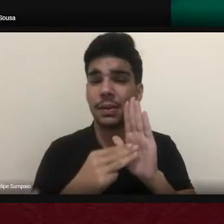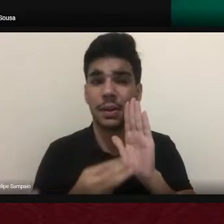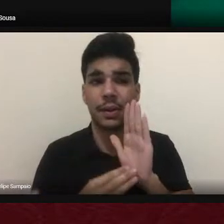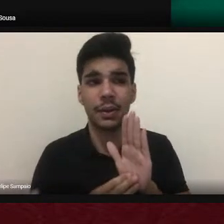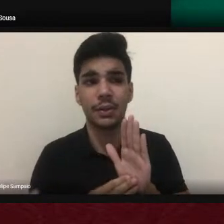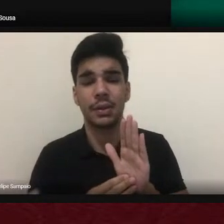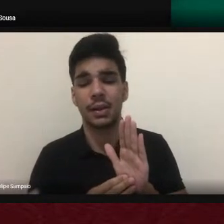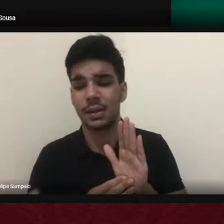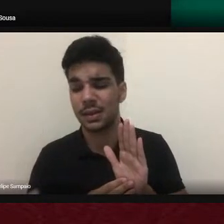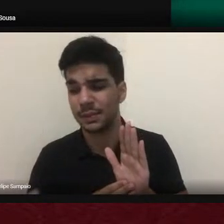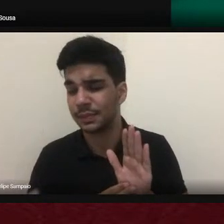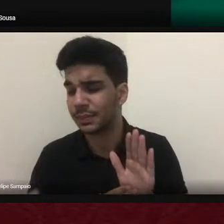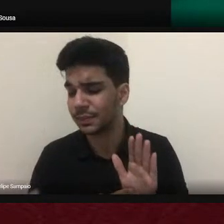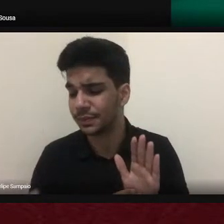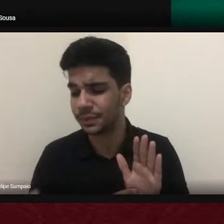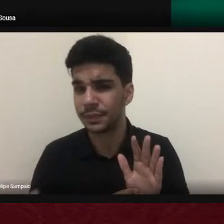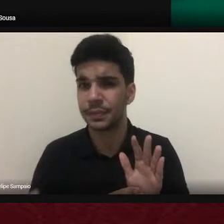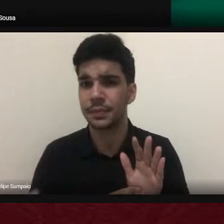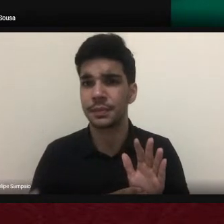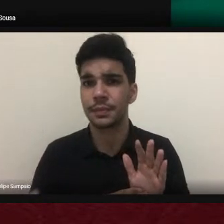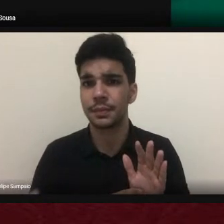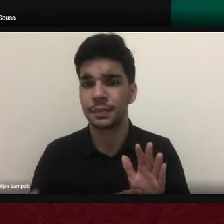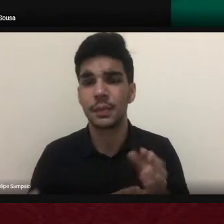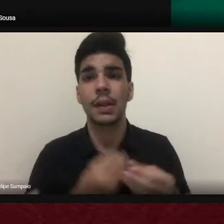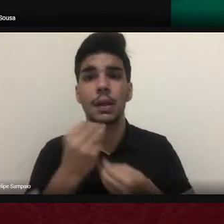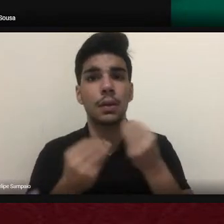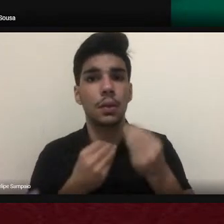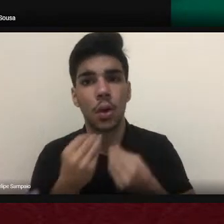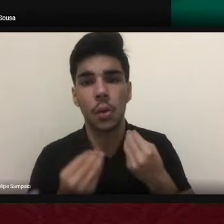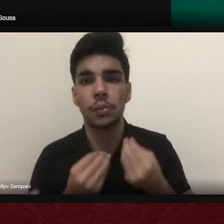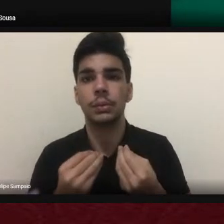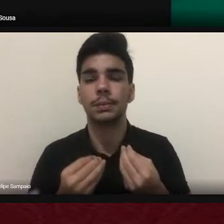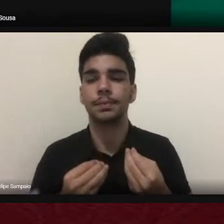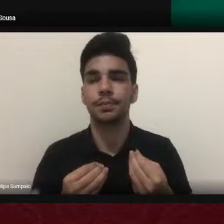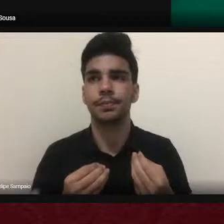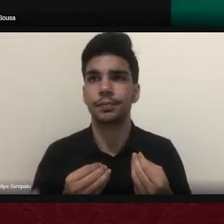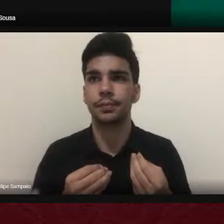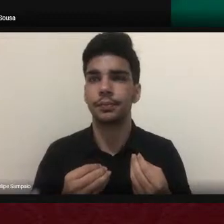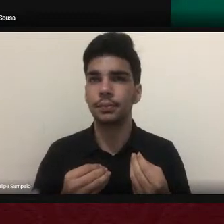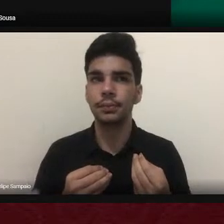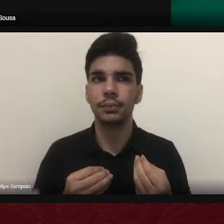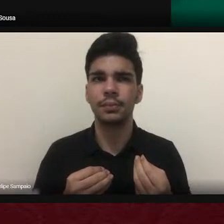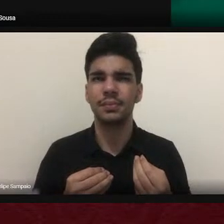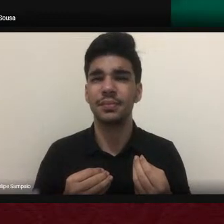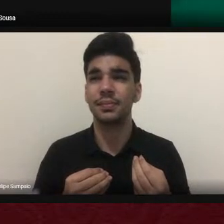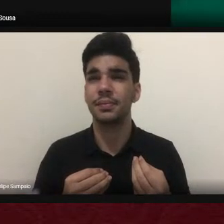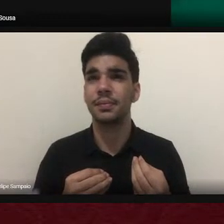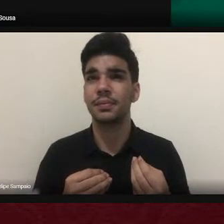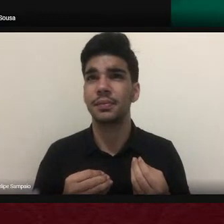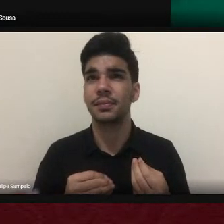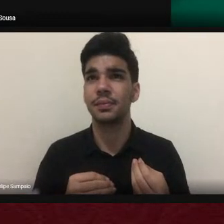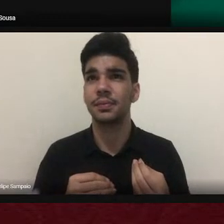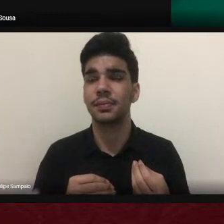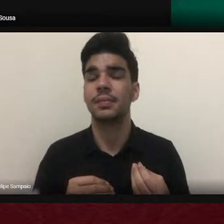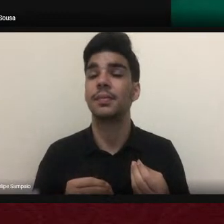como que de natureza periódica seriada periódica e seriada dar visibilidade a